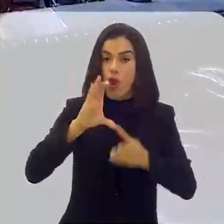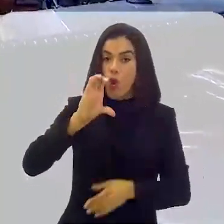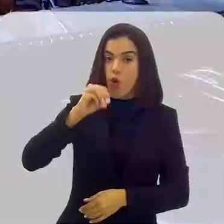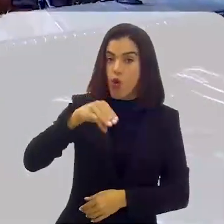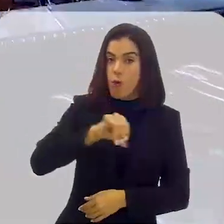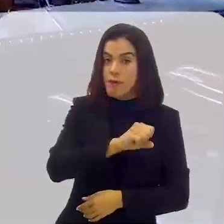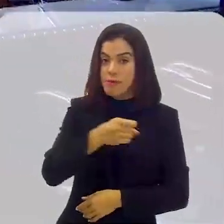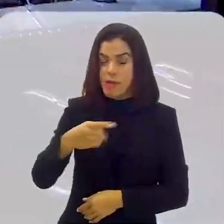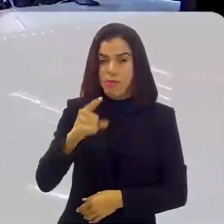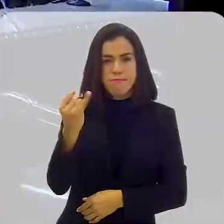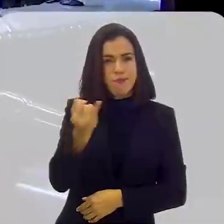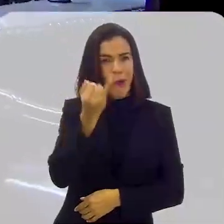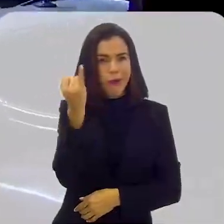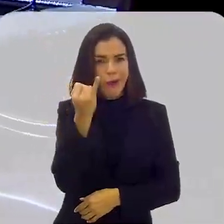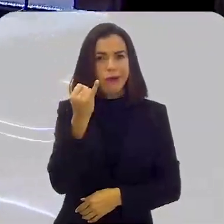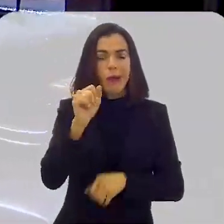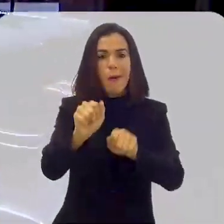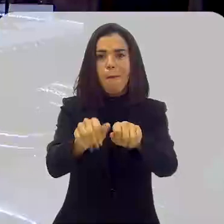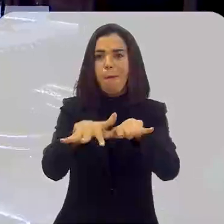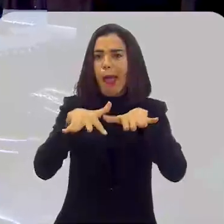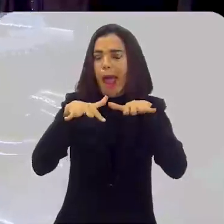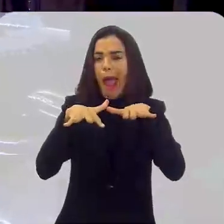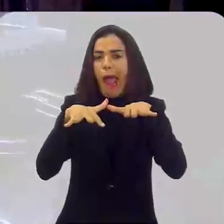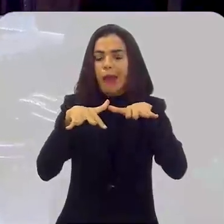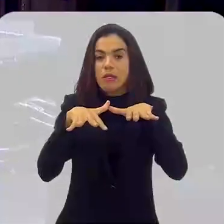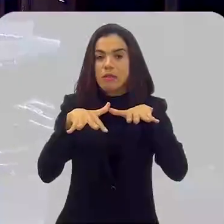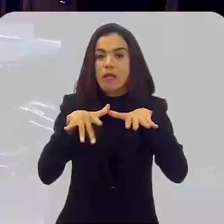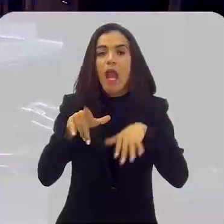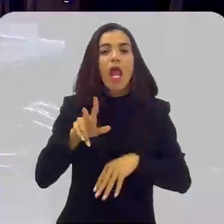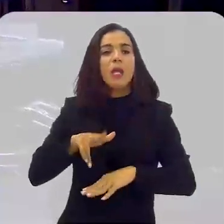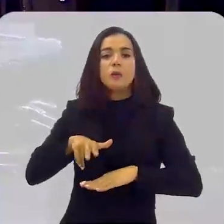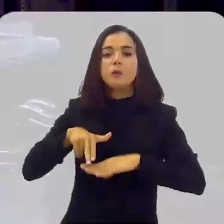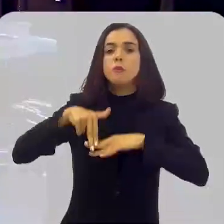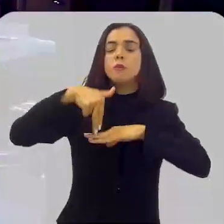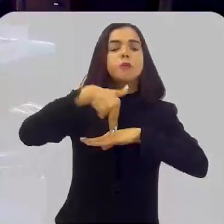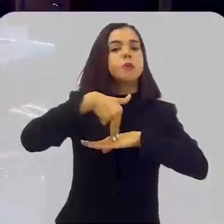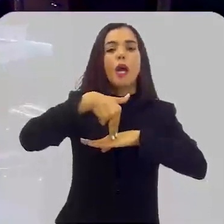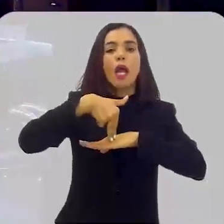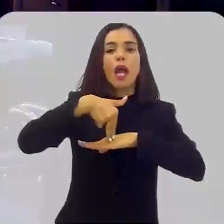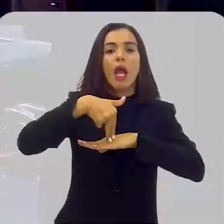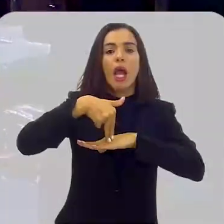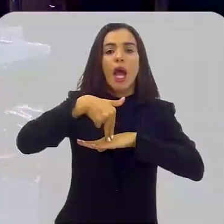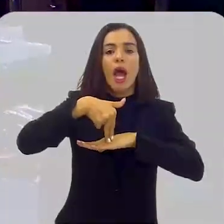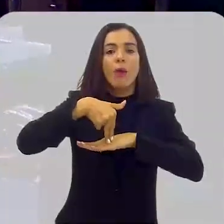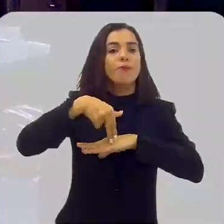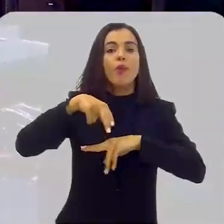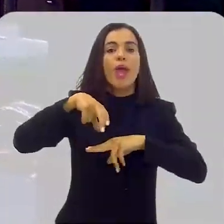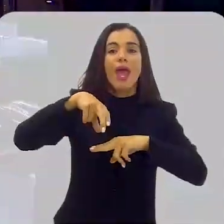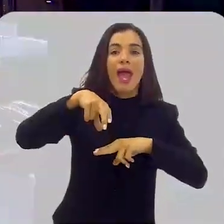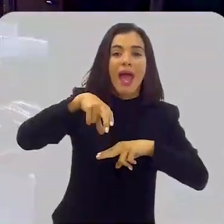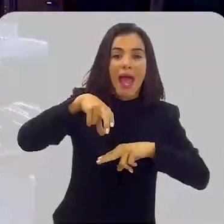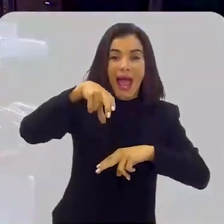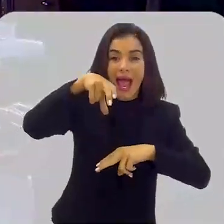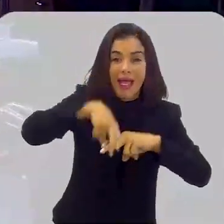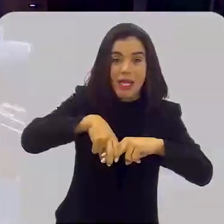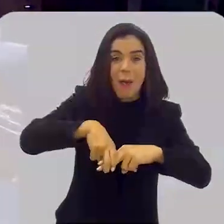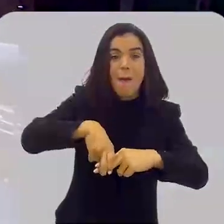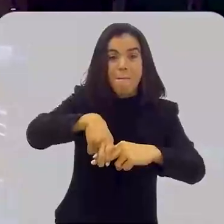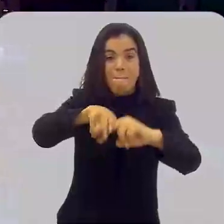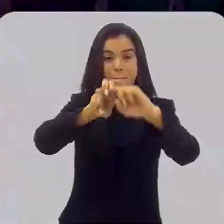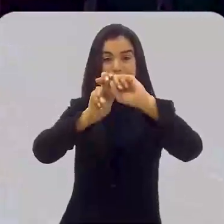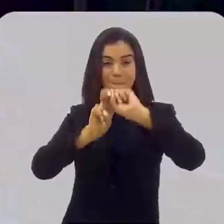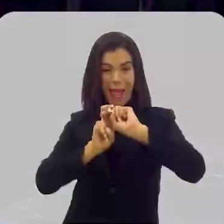comissão importante, plenário cheio, ele resolveu levantar-se. Nisso que ele se levantou,